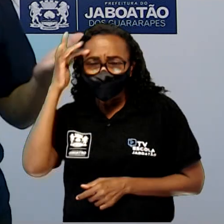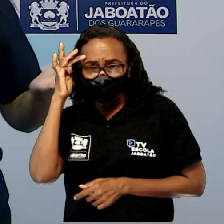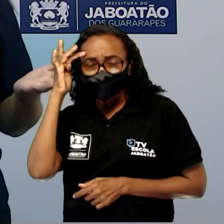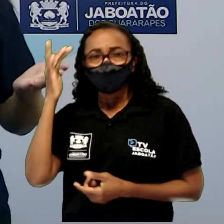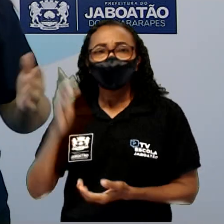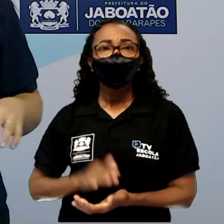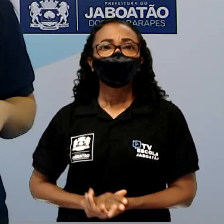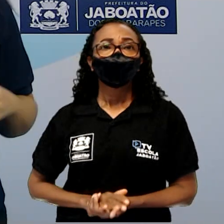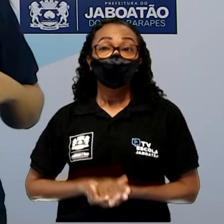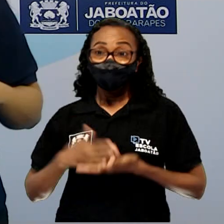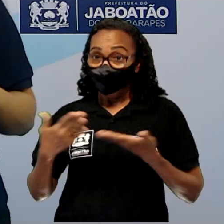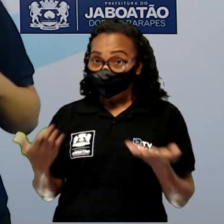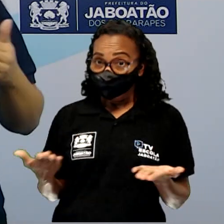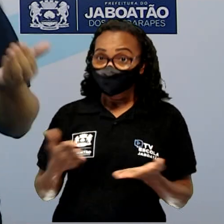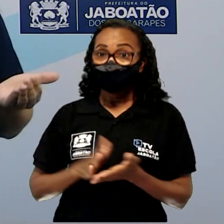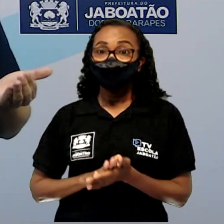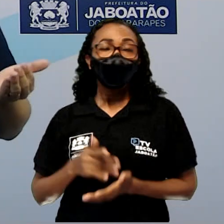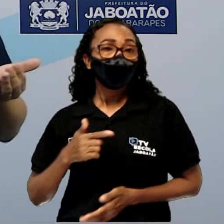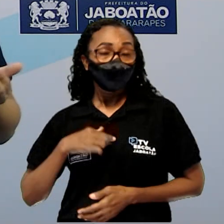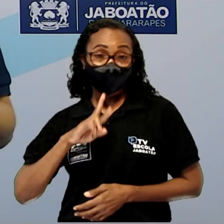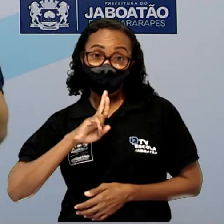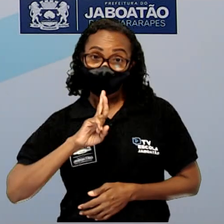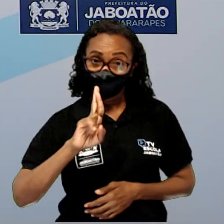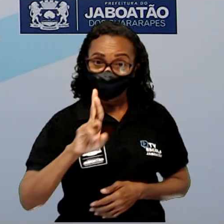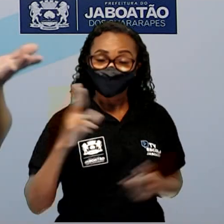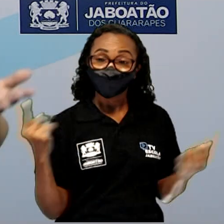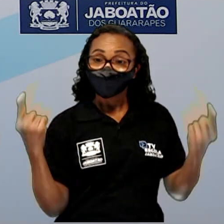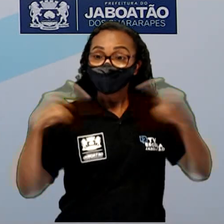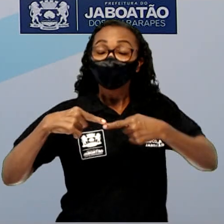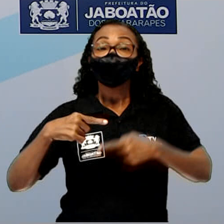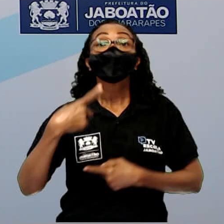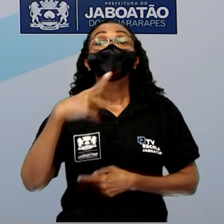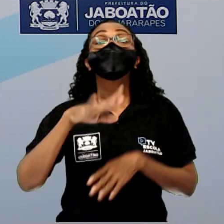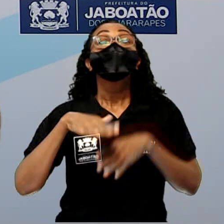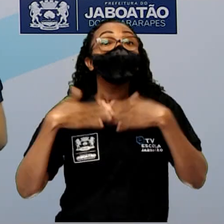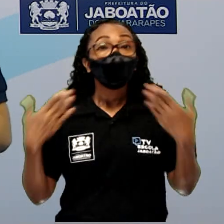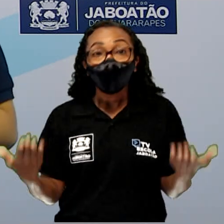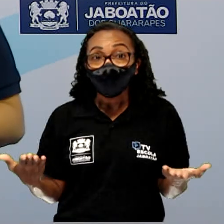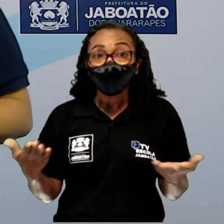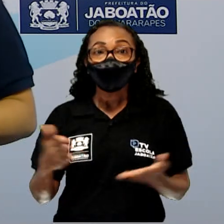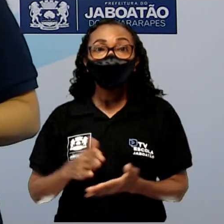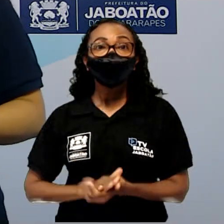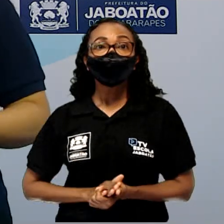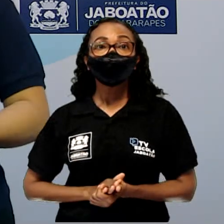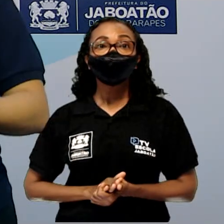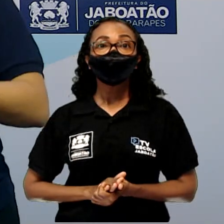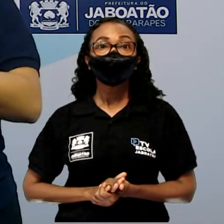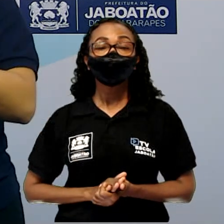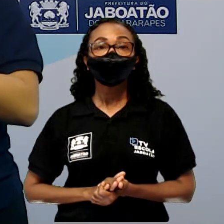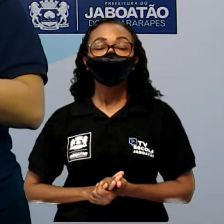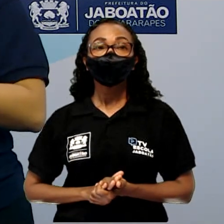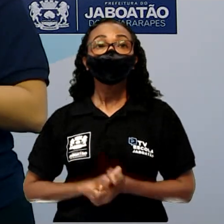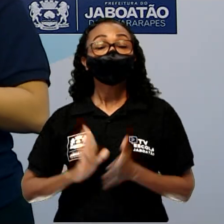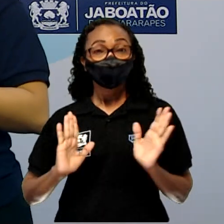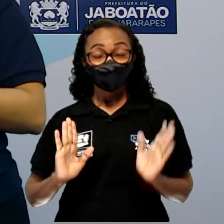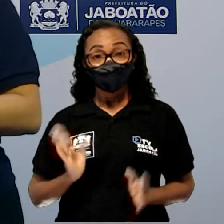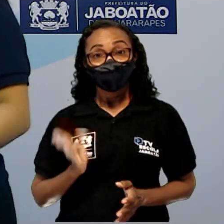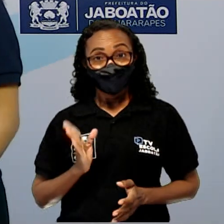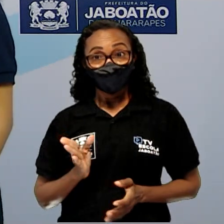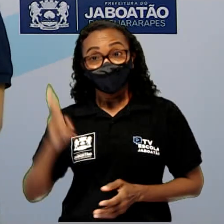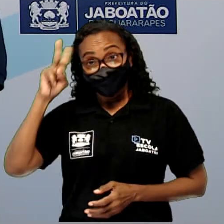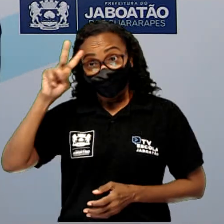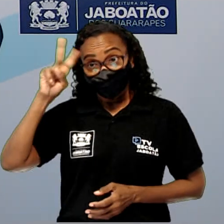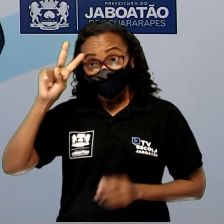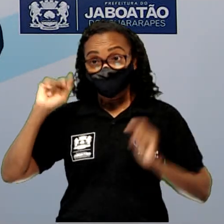Então, é isso. Essa é a minha resposta para o desafio. E a sua? Qual foi? Bom, vamos. Já que eu trouxe o Chapeuzinho Vermelho,